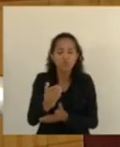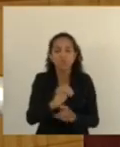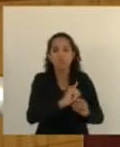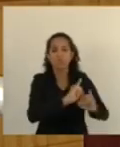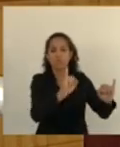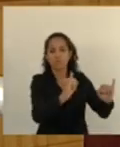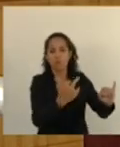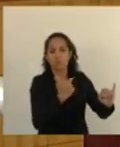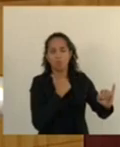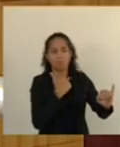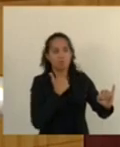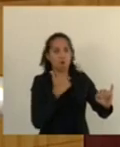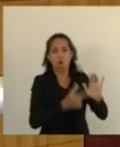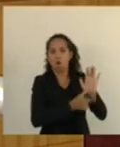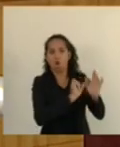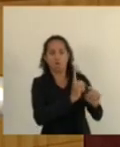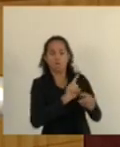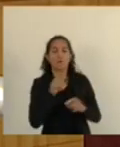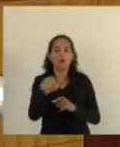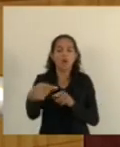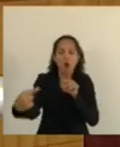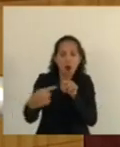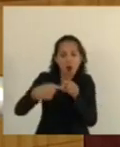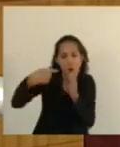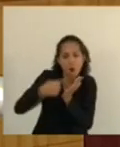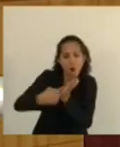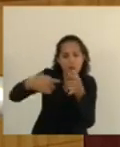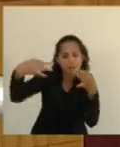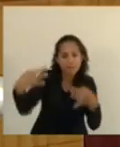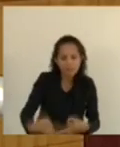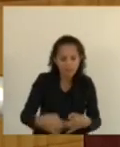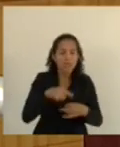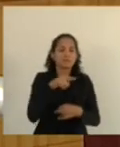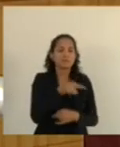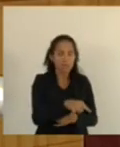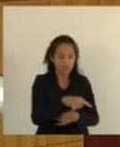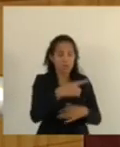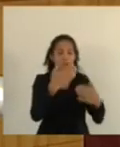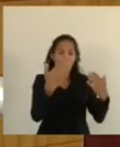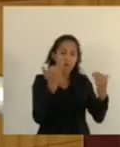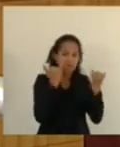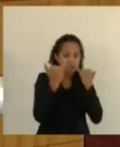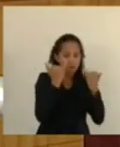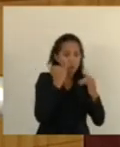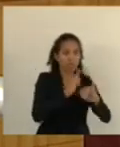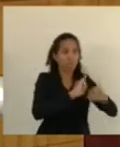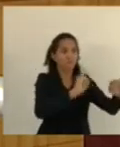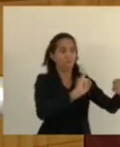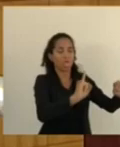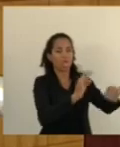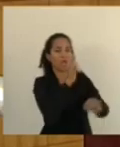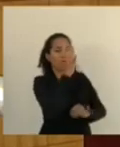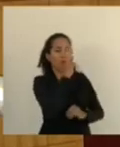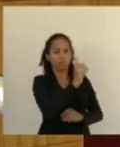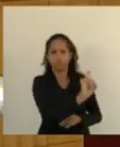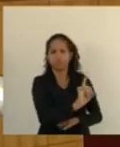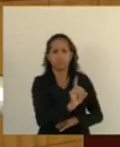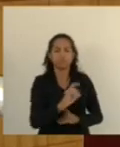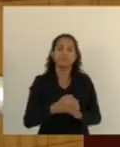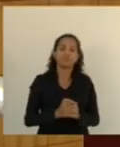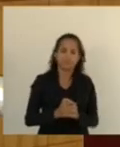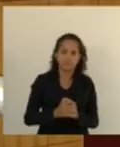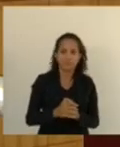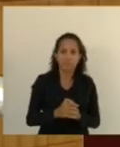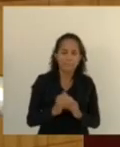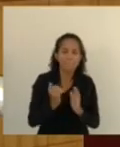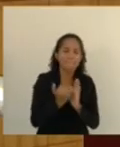informações sobre os certames informações que não tenham sido ainda publicadas em editais mais